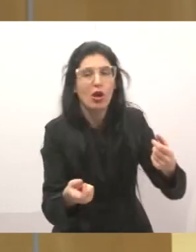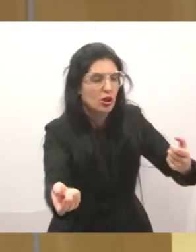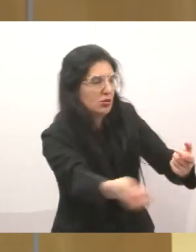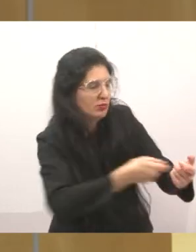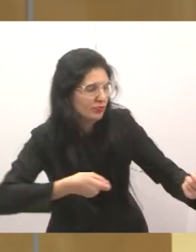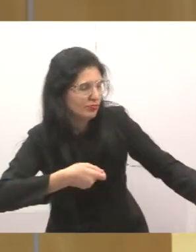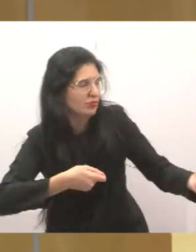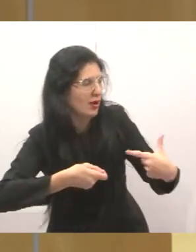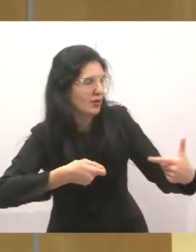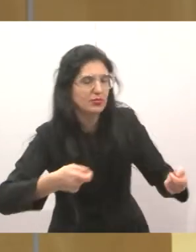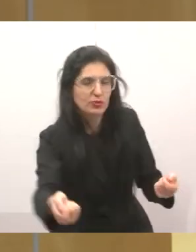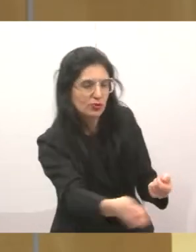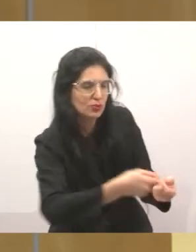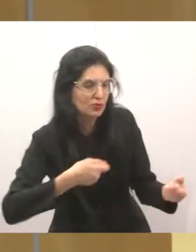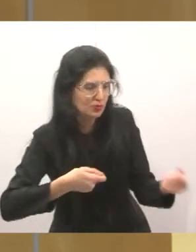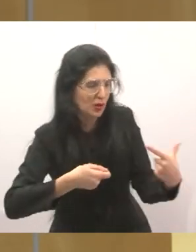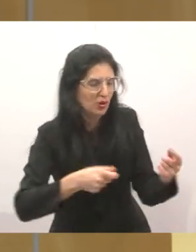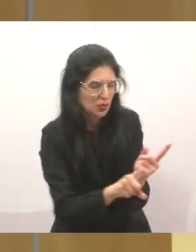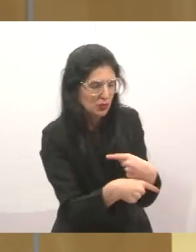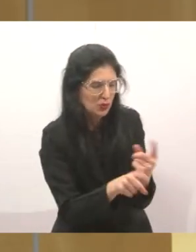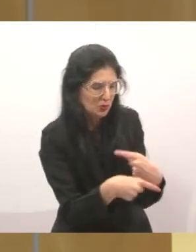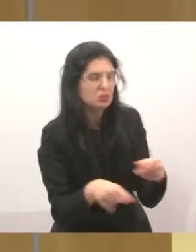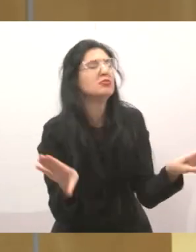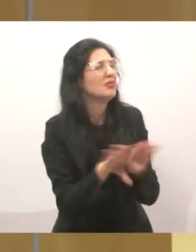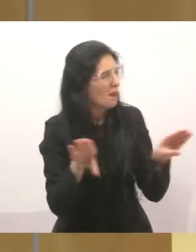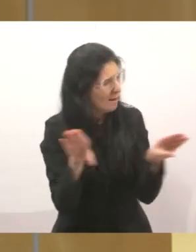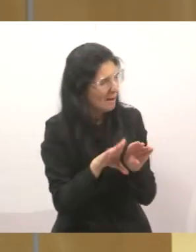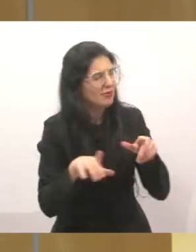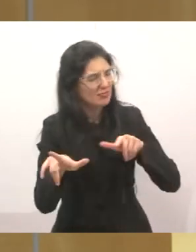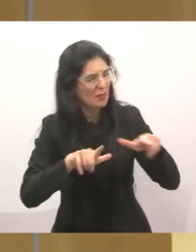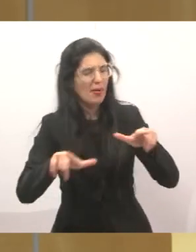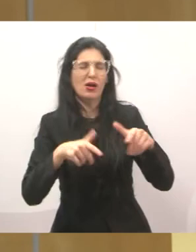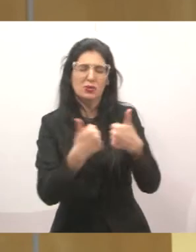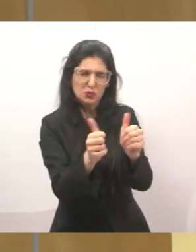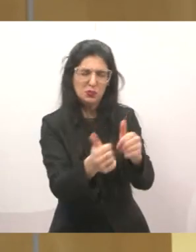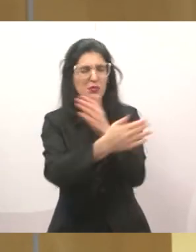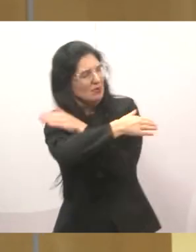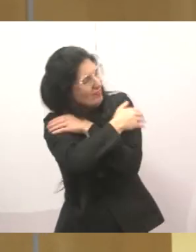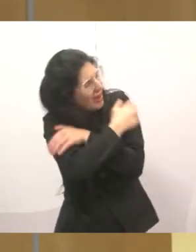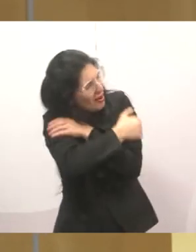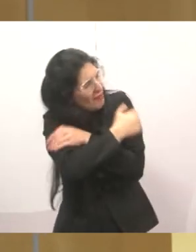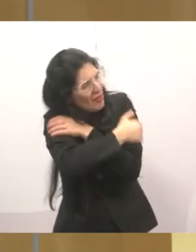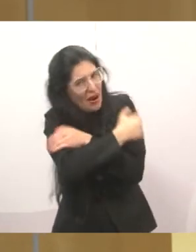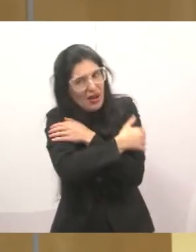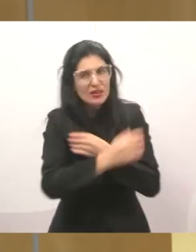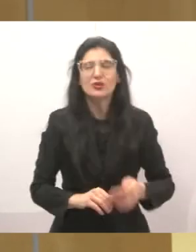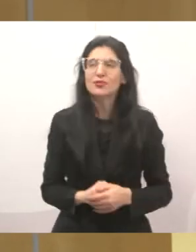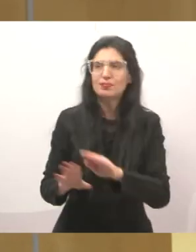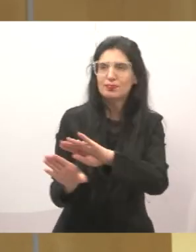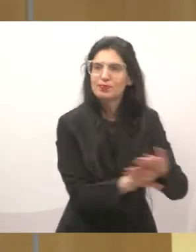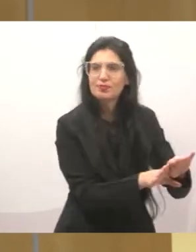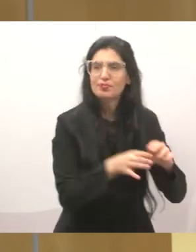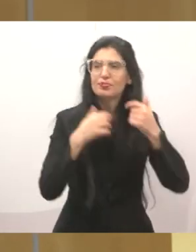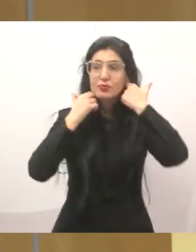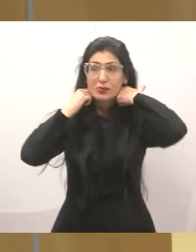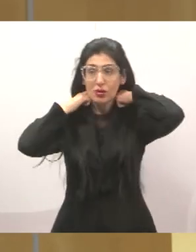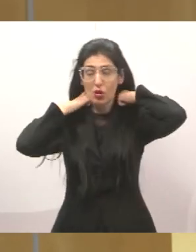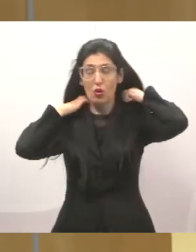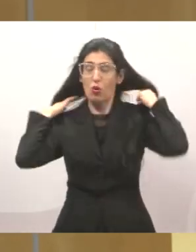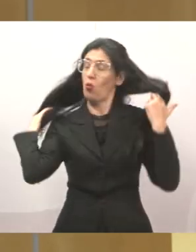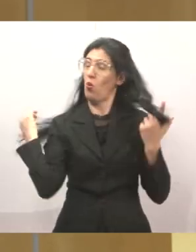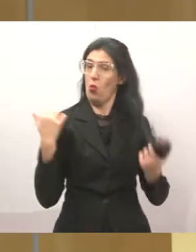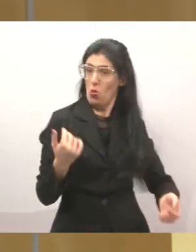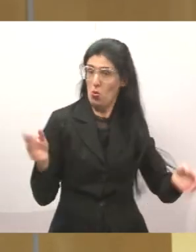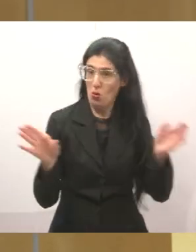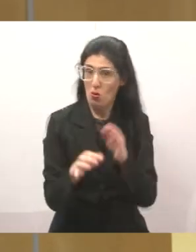defendendo os interesses da população e do povo. Outra coisa que a gente queria cobrar aqui também, eu sei que é